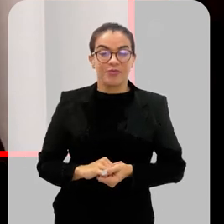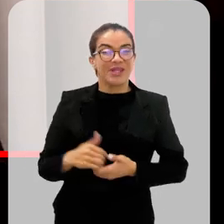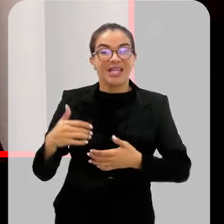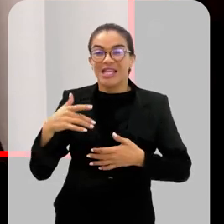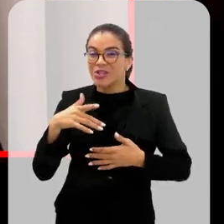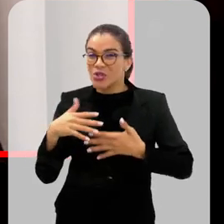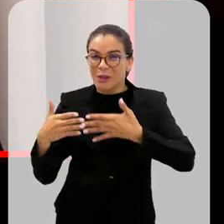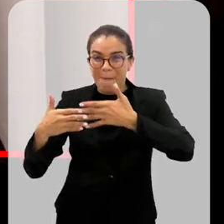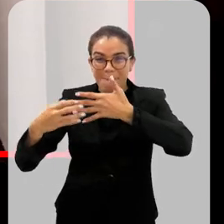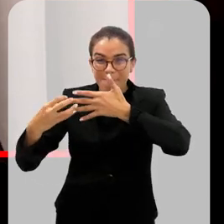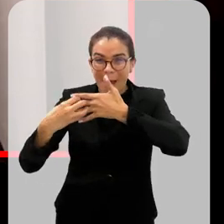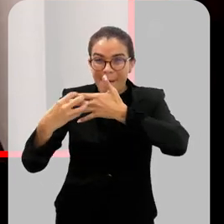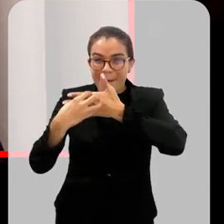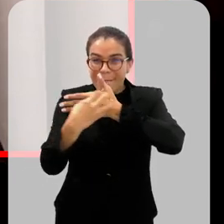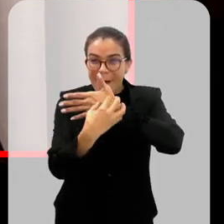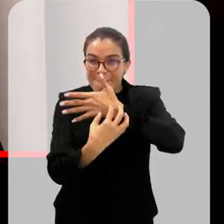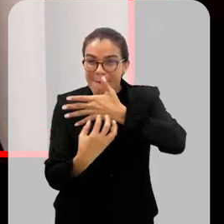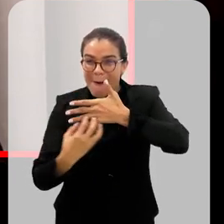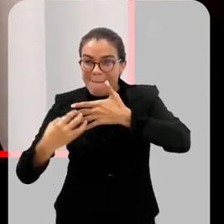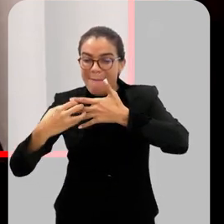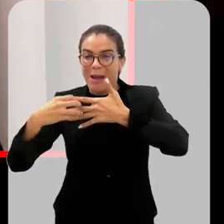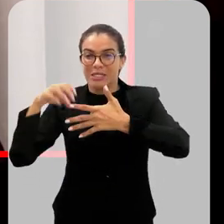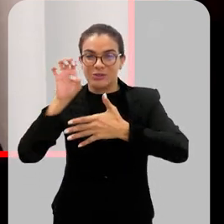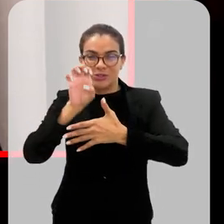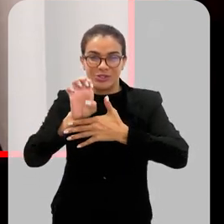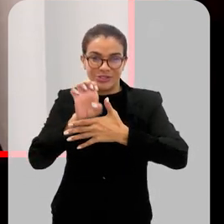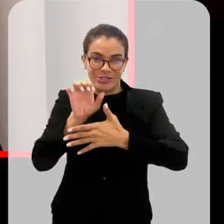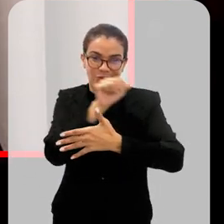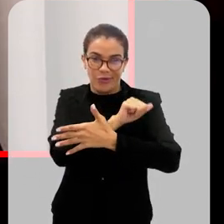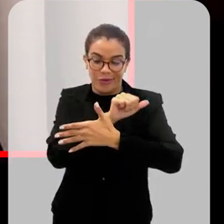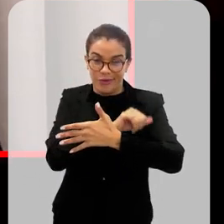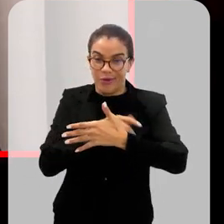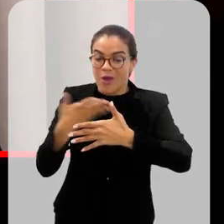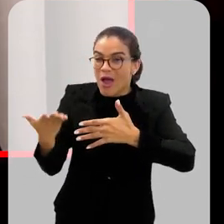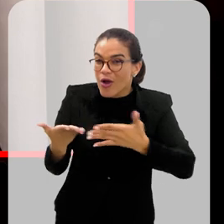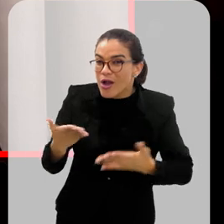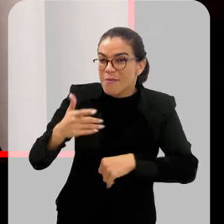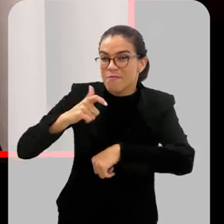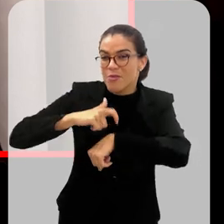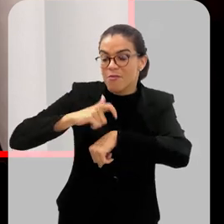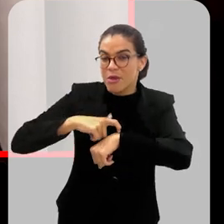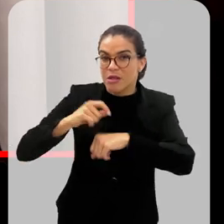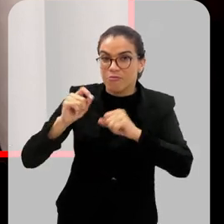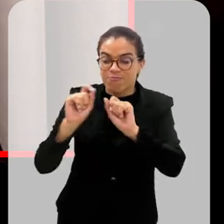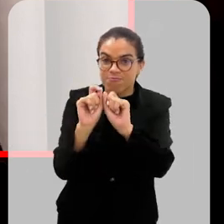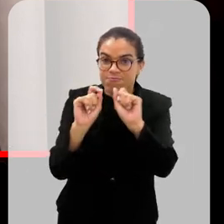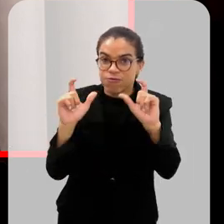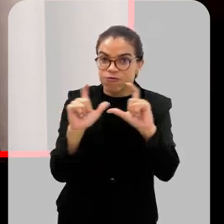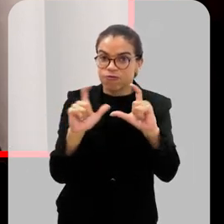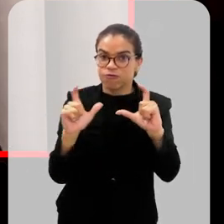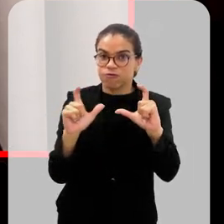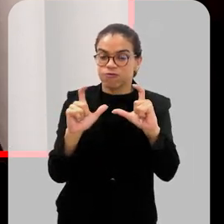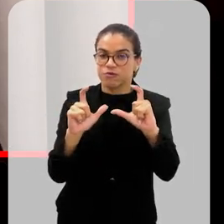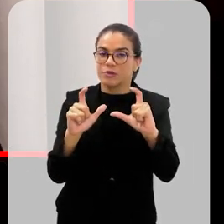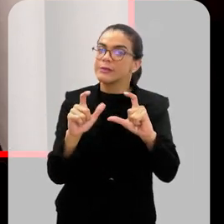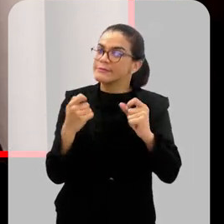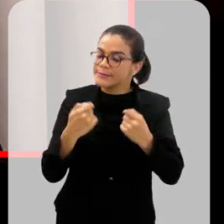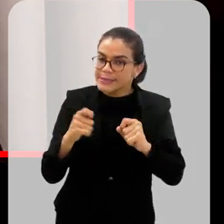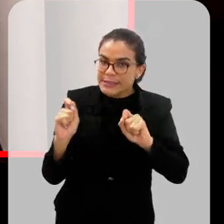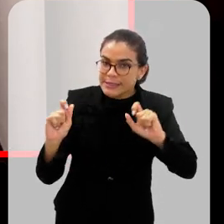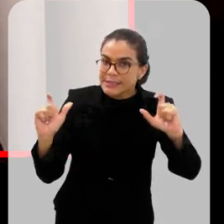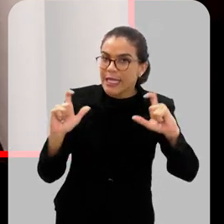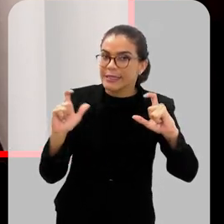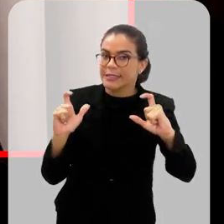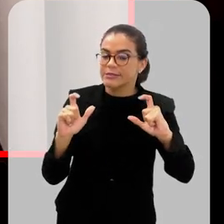em todas as regiões de saúde do estado do Rio de Janeiro. Então, assim, é um momento de muita atenção. A gente